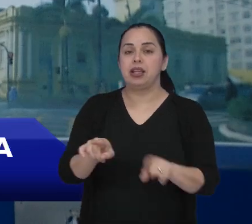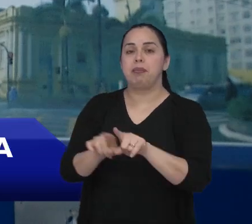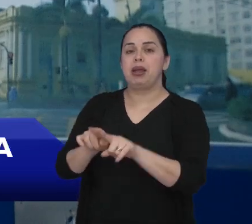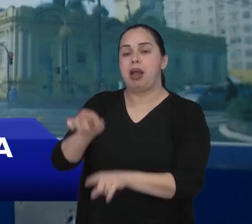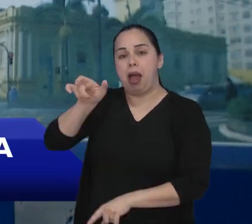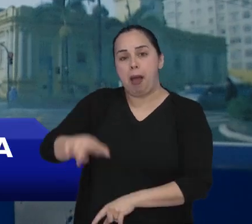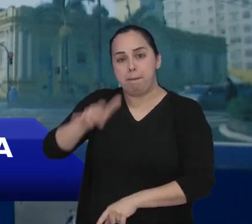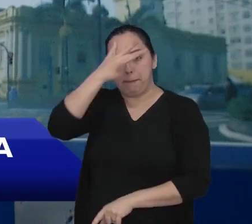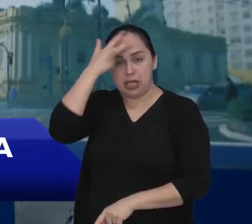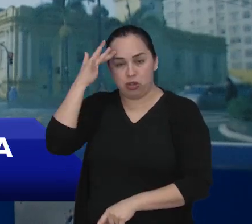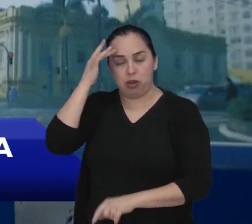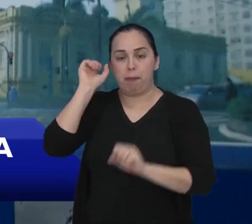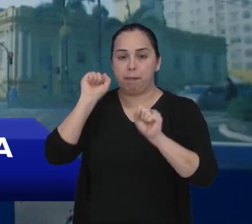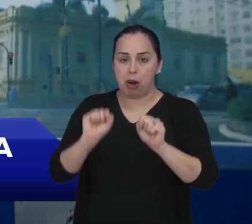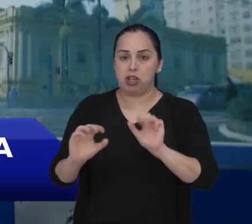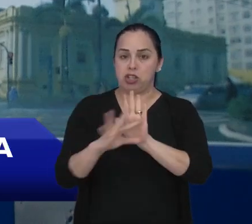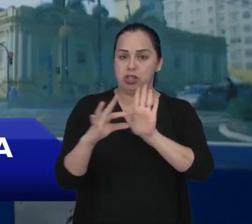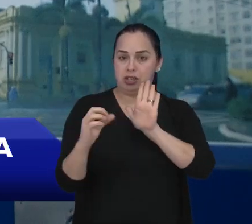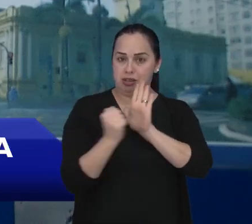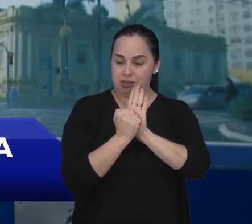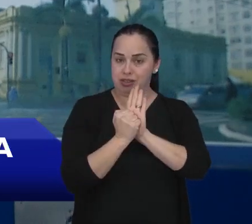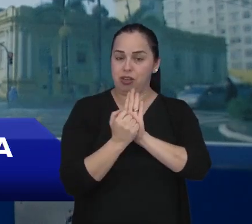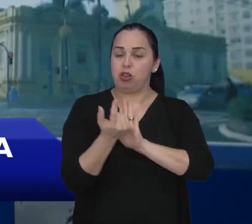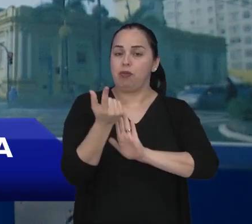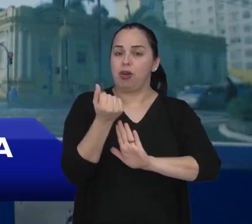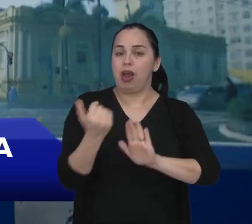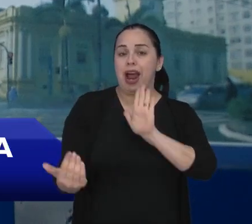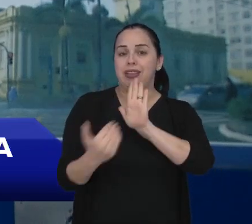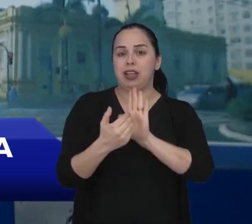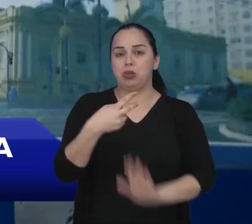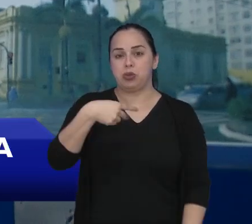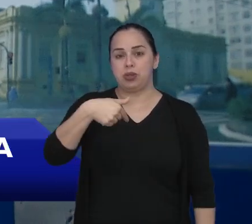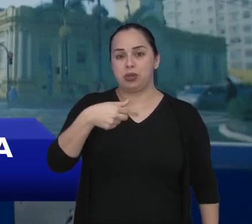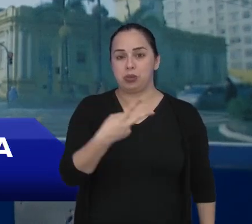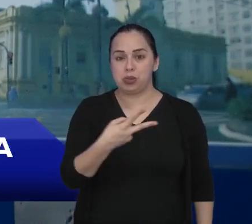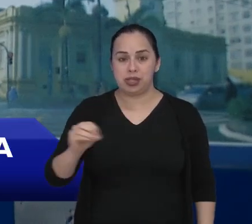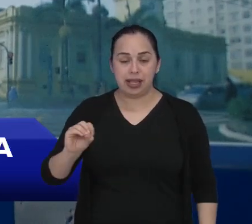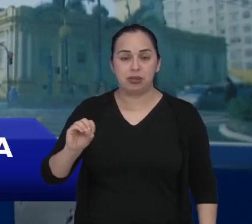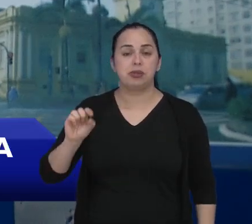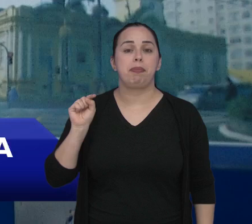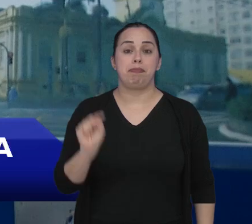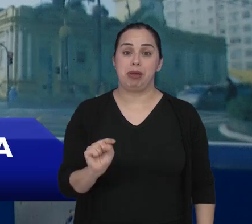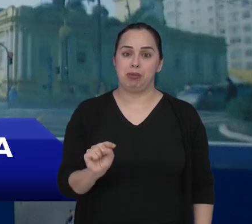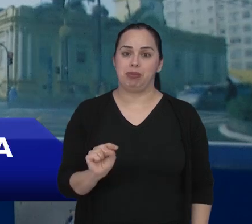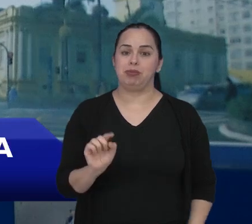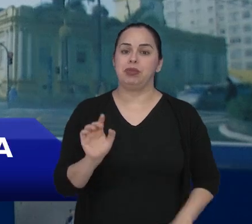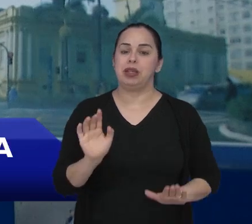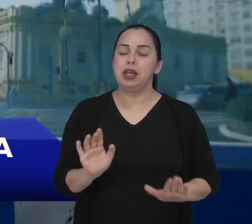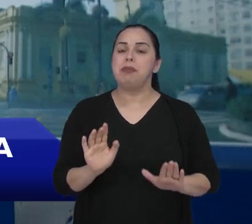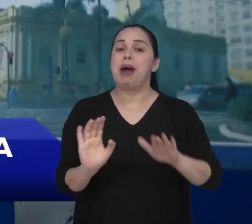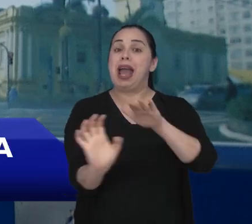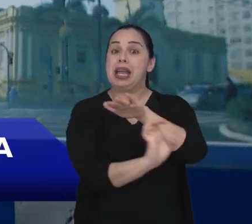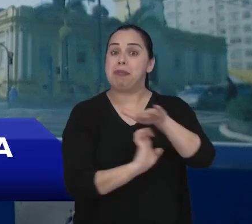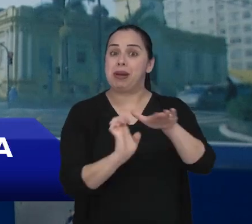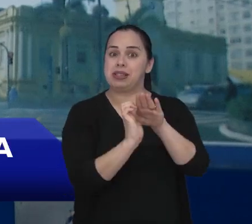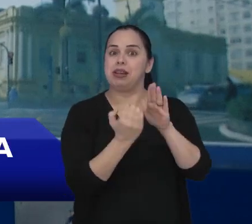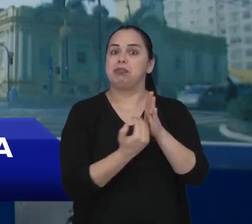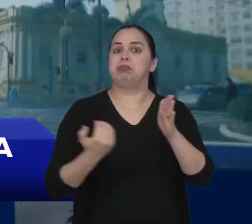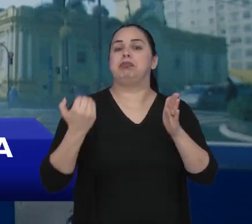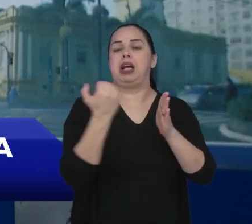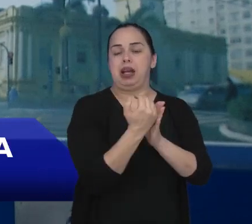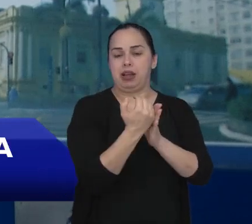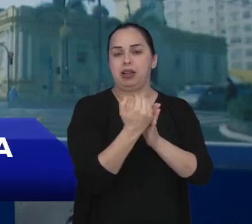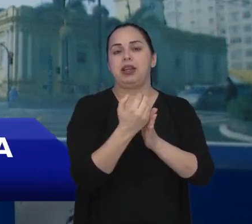inscrever projetos de até R$ 200.000,00. E esse valor para as demais pessoas jurídicas vai até R$ 500.000,00.